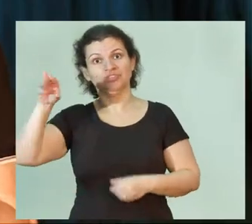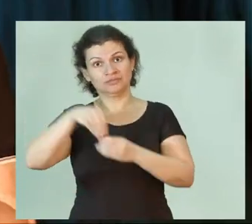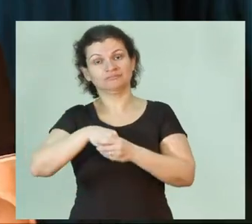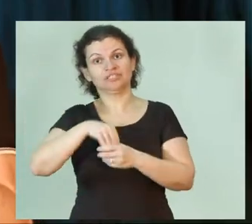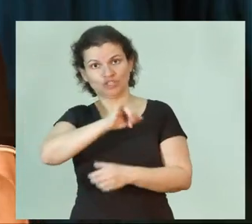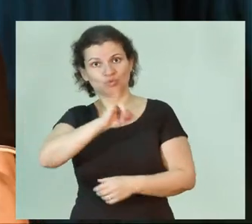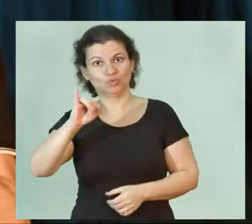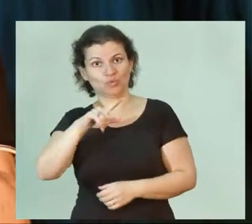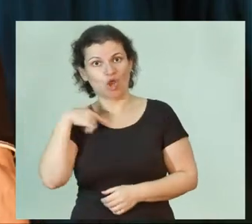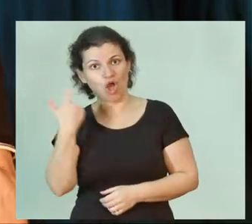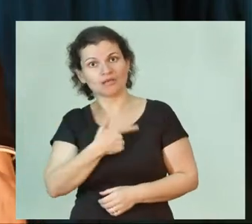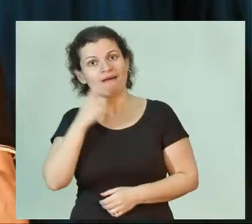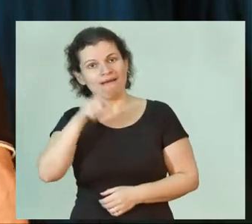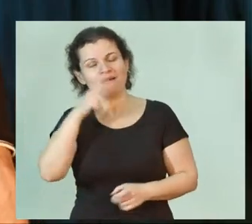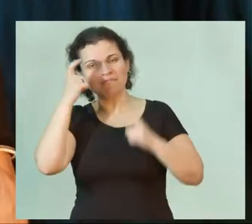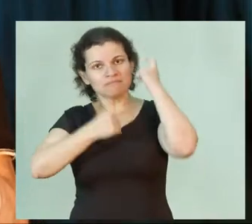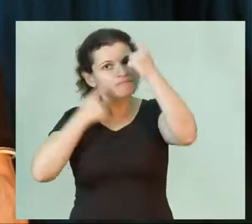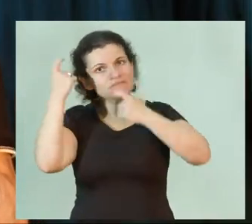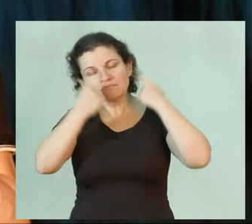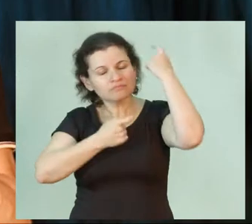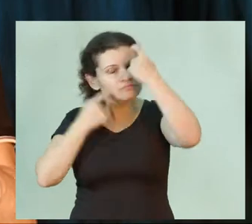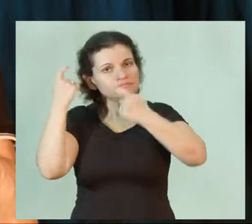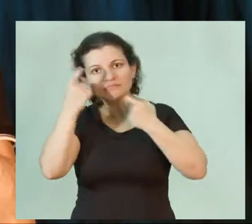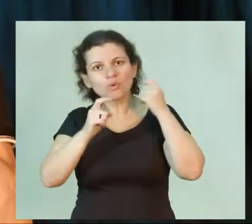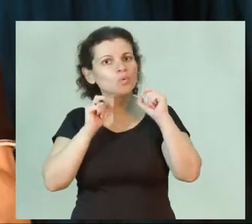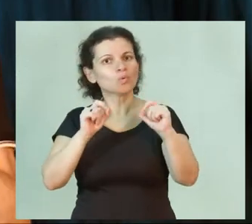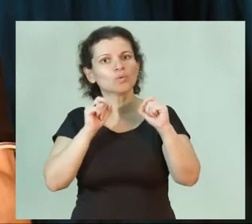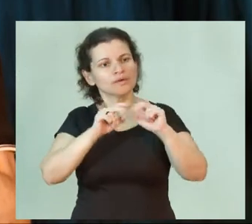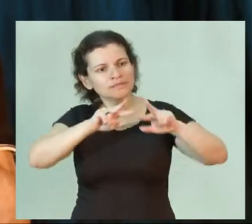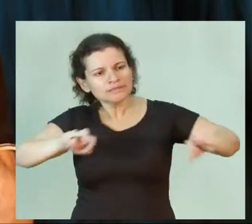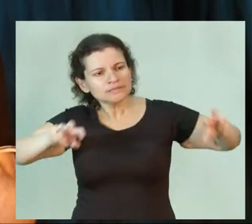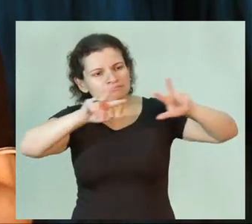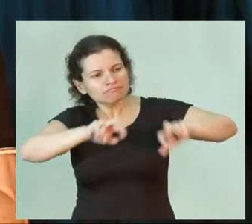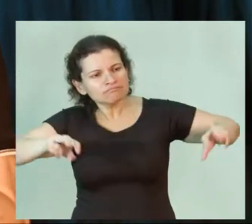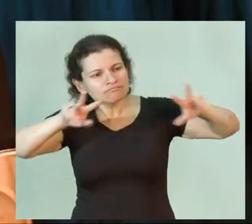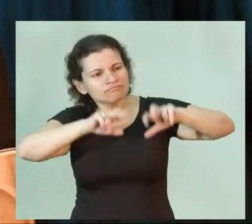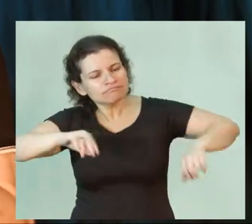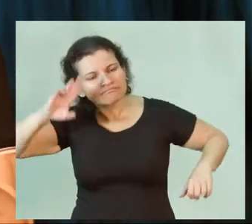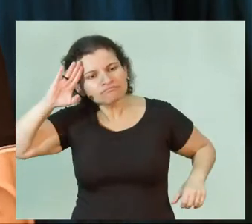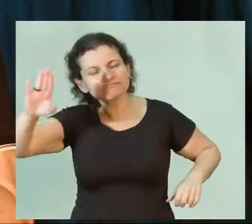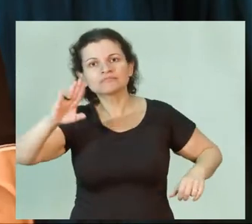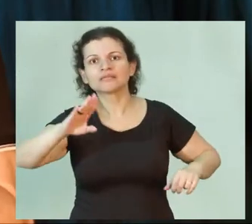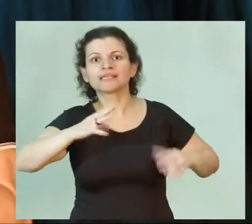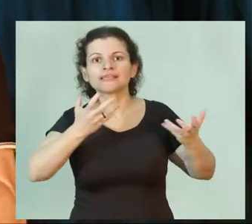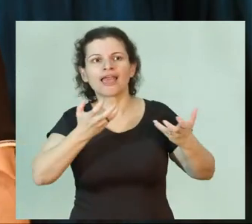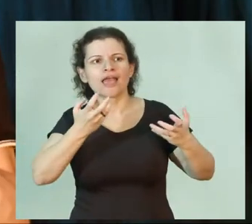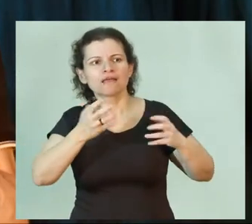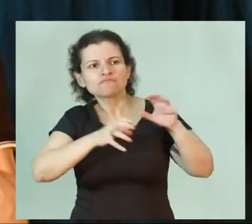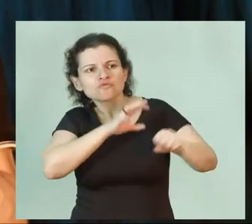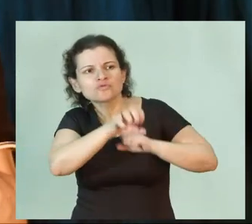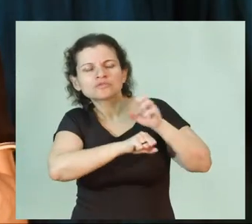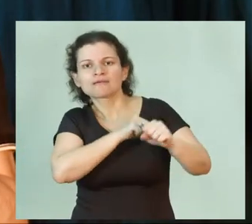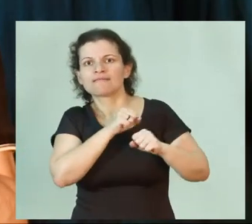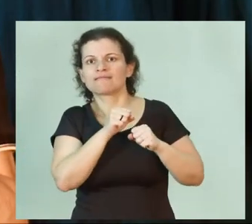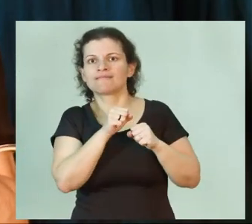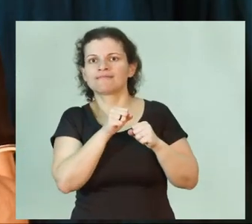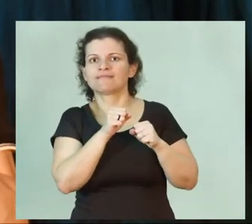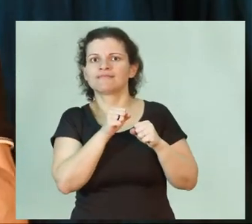instituto, é essa preocupação com a exploração, mas sobretudo uma busca que,